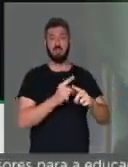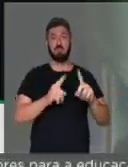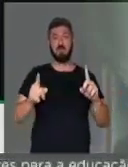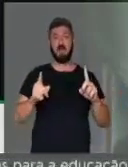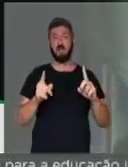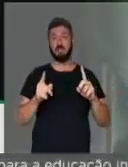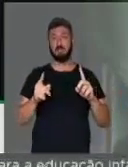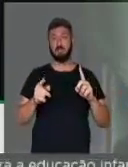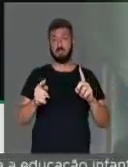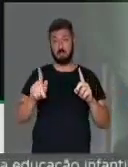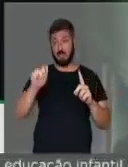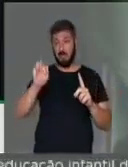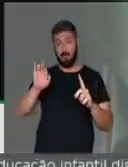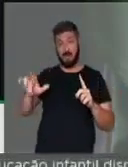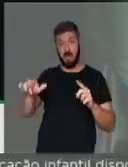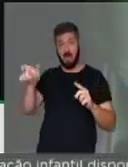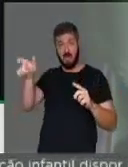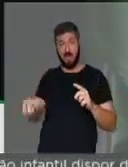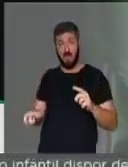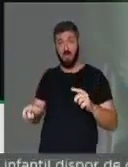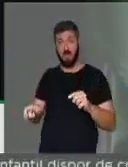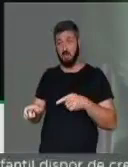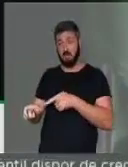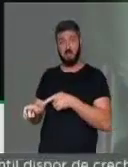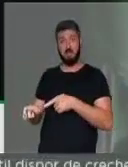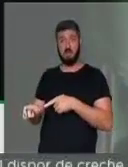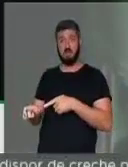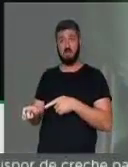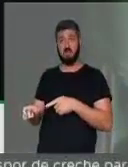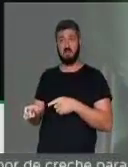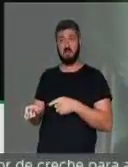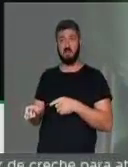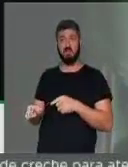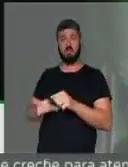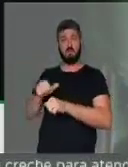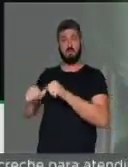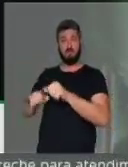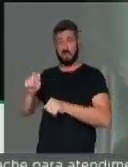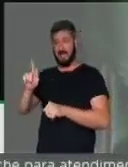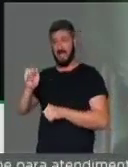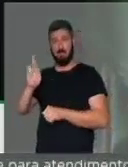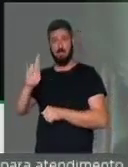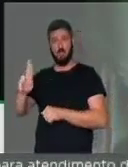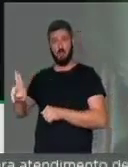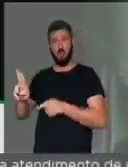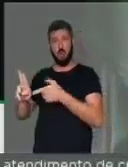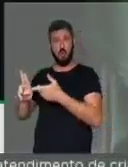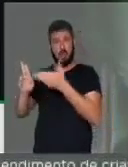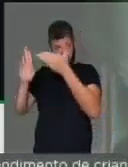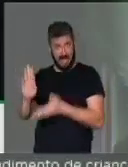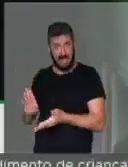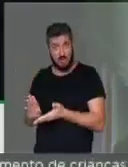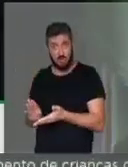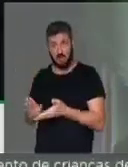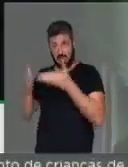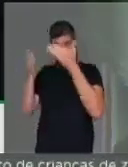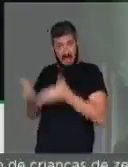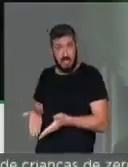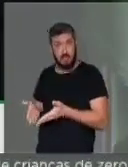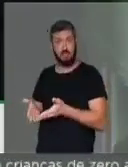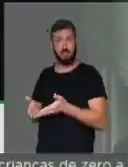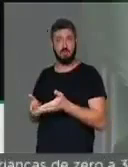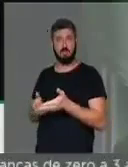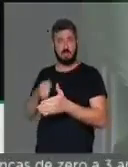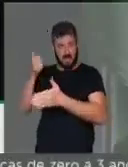querem que Gabriel vire homem gabiru. É essa, é essa a